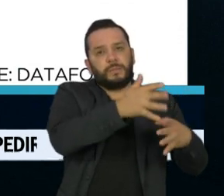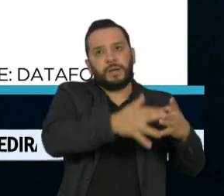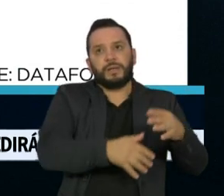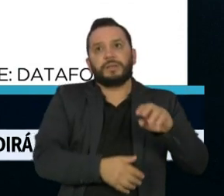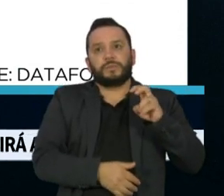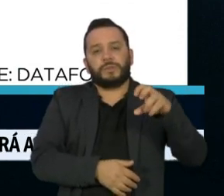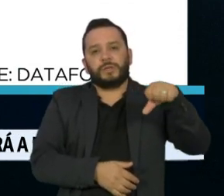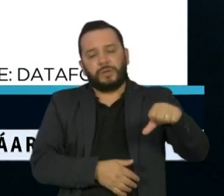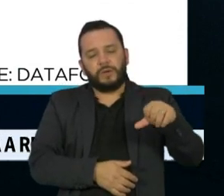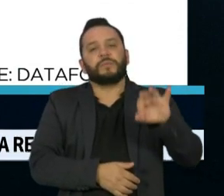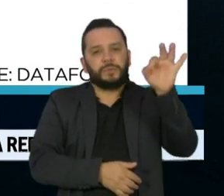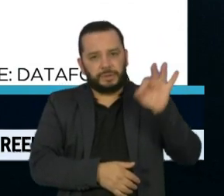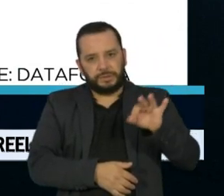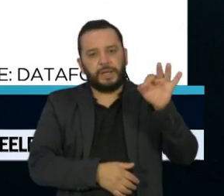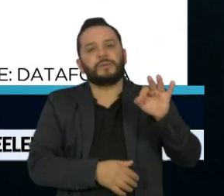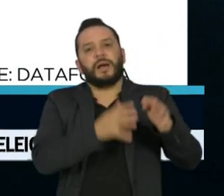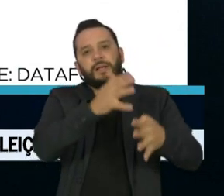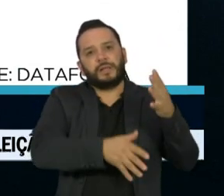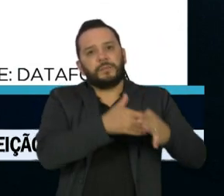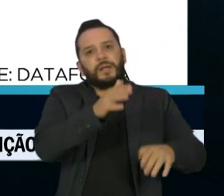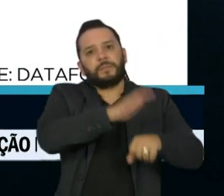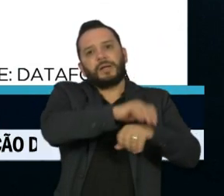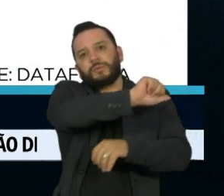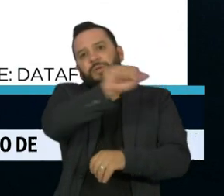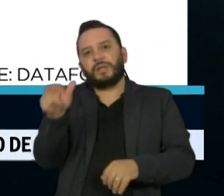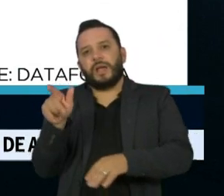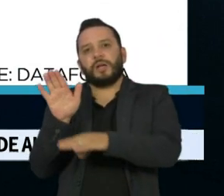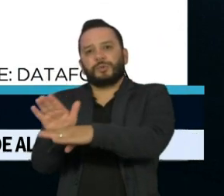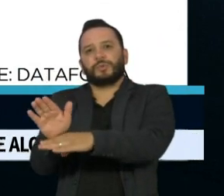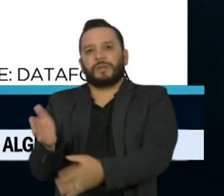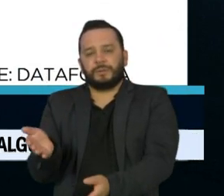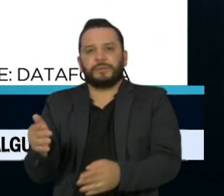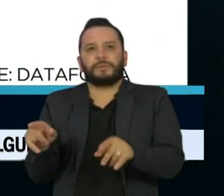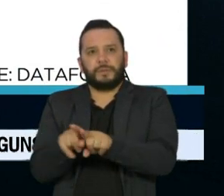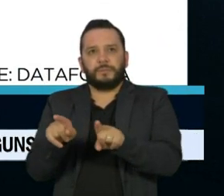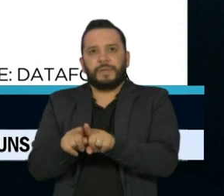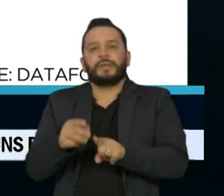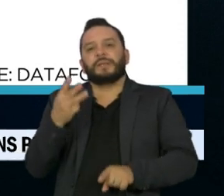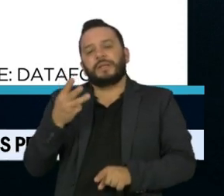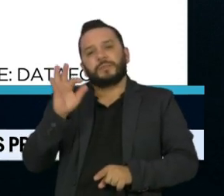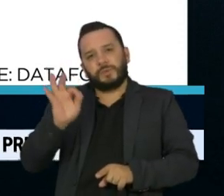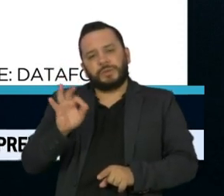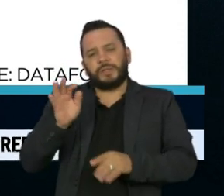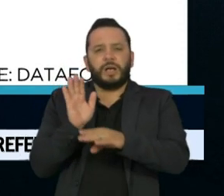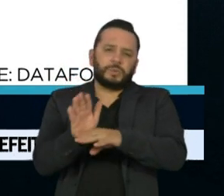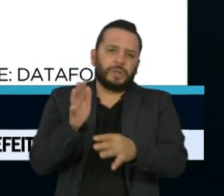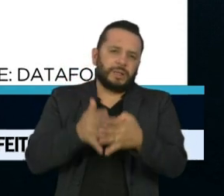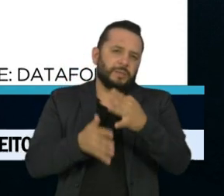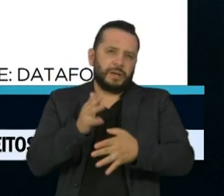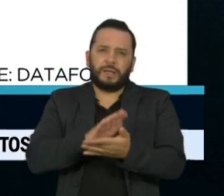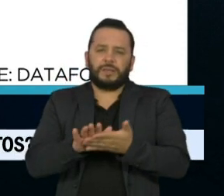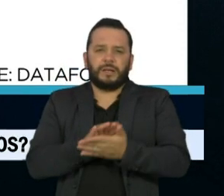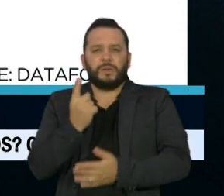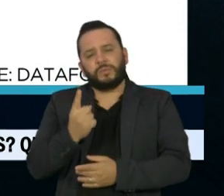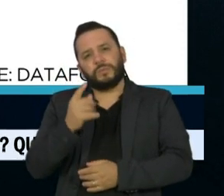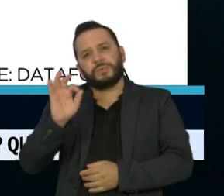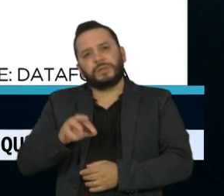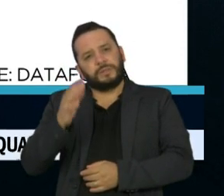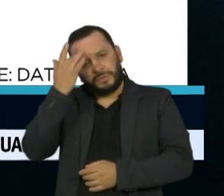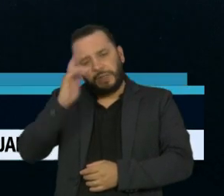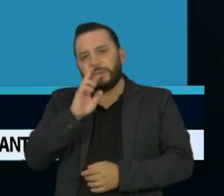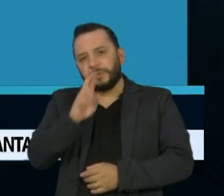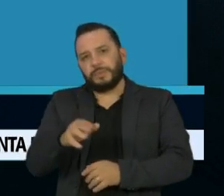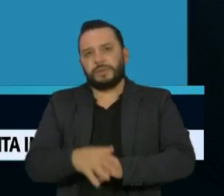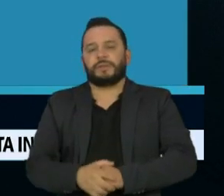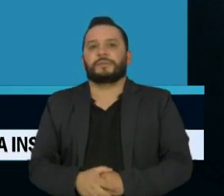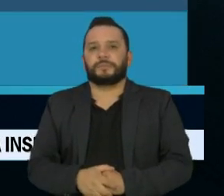% que ele mais atrapalha do que ajuda. Para 3%, não ajuda e nem atrapalha. 1% não soube dizer.